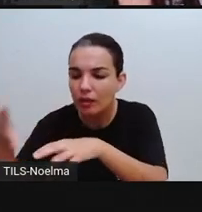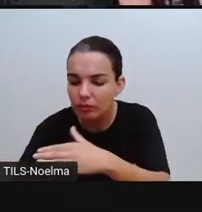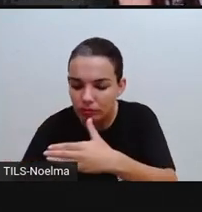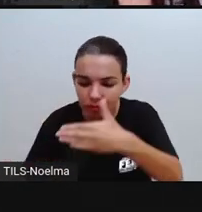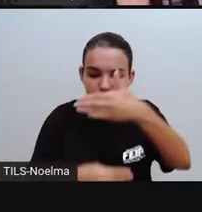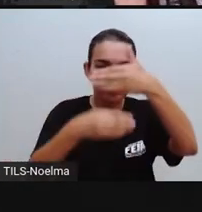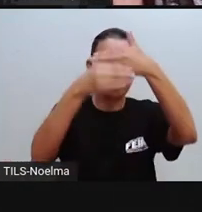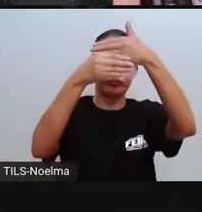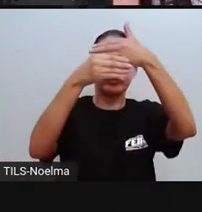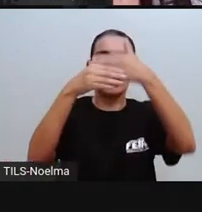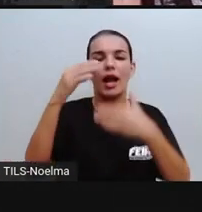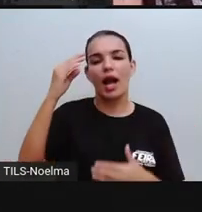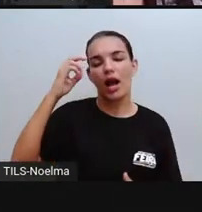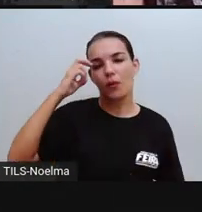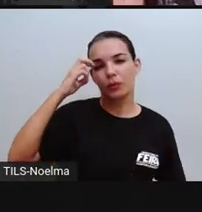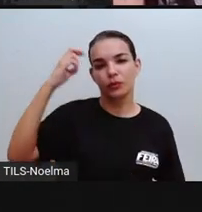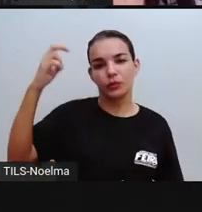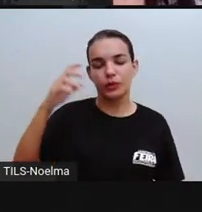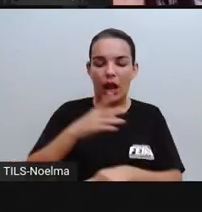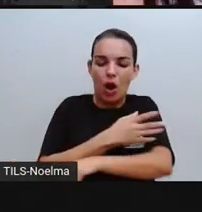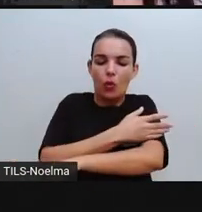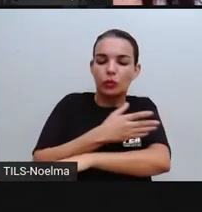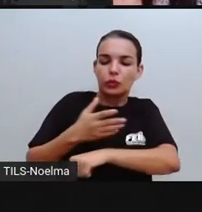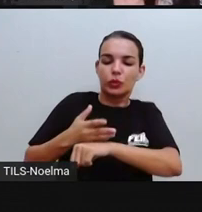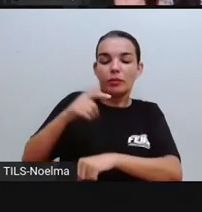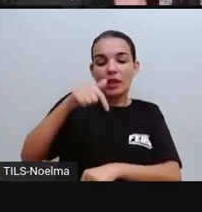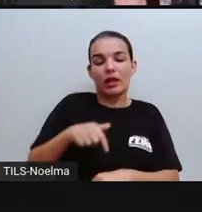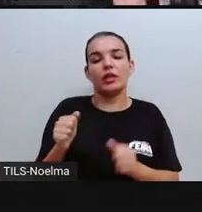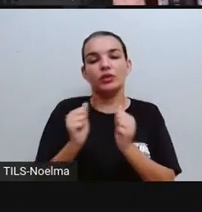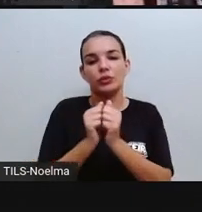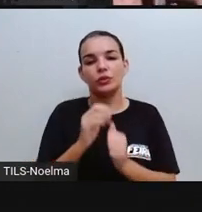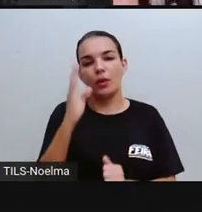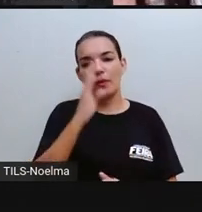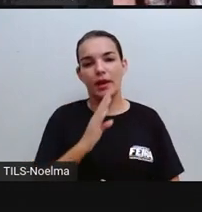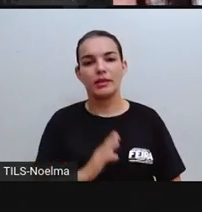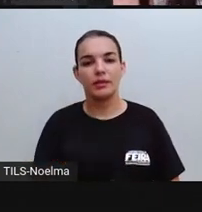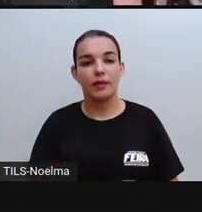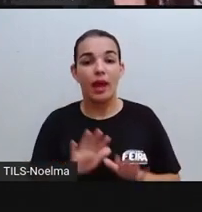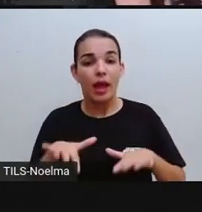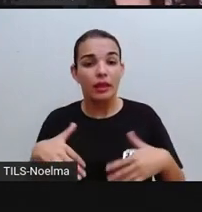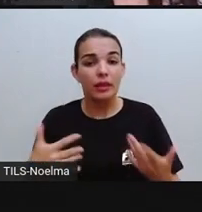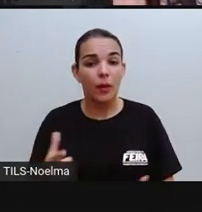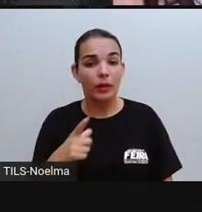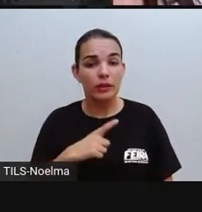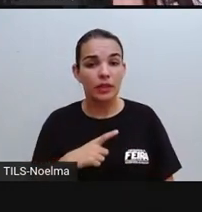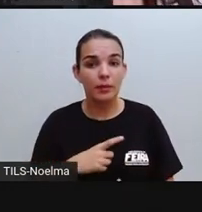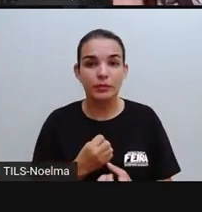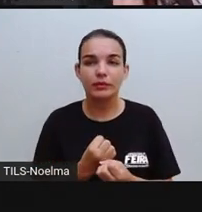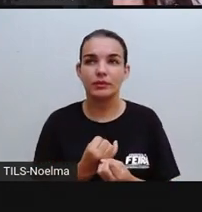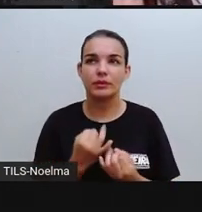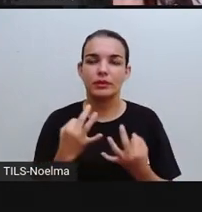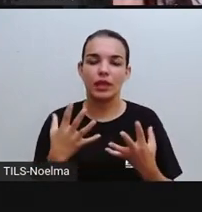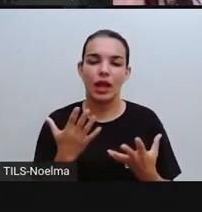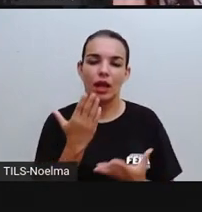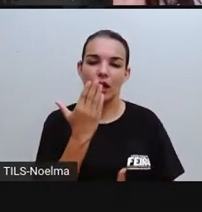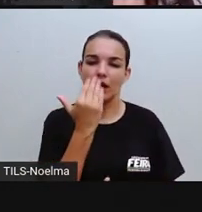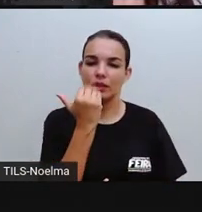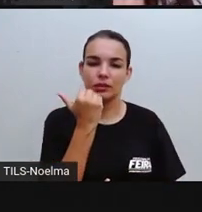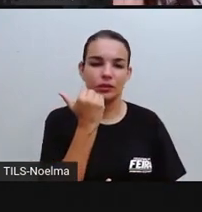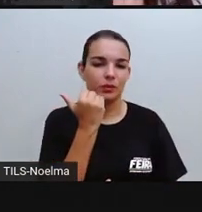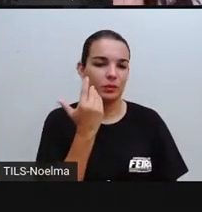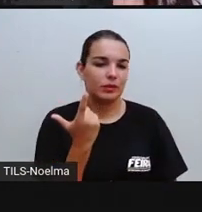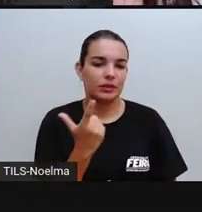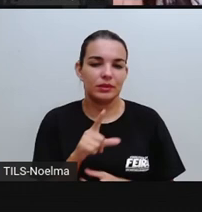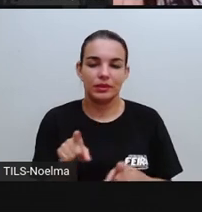sua cultura e os seus costumes à do Brasil. assim, nós temos uma série de pratos, como, por